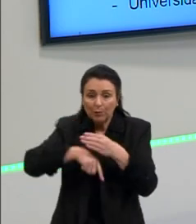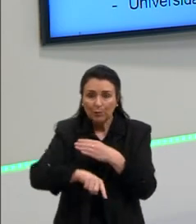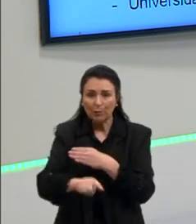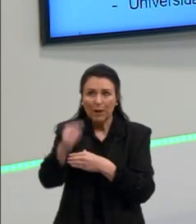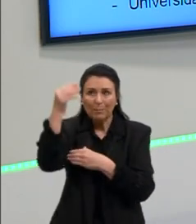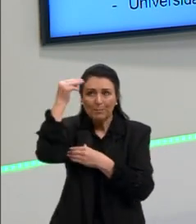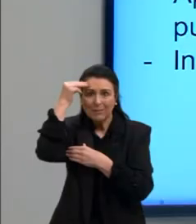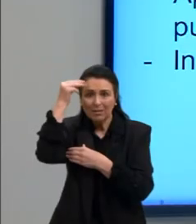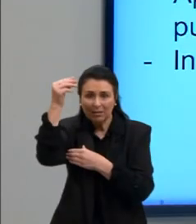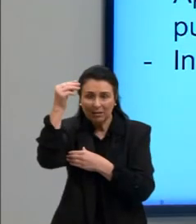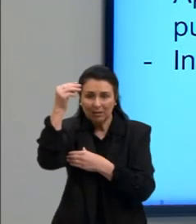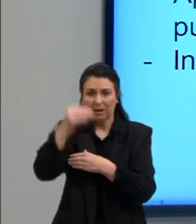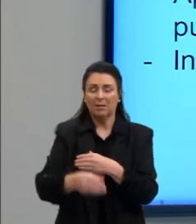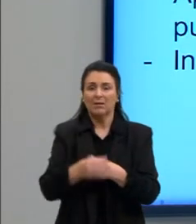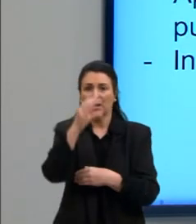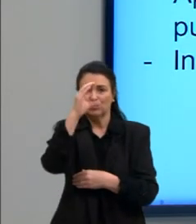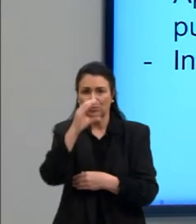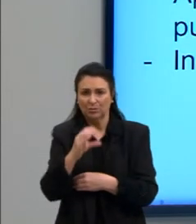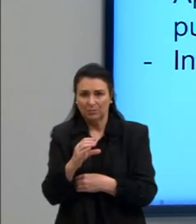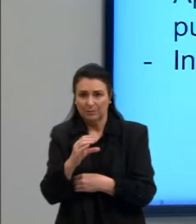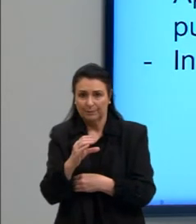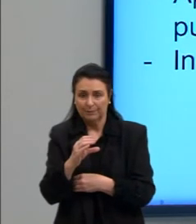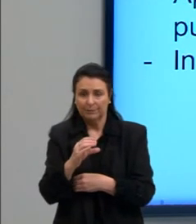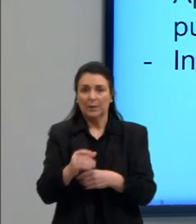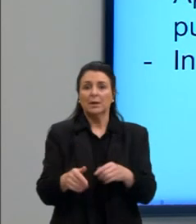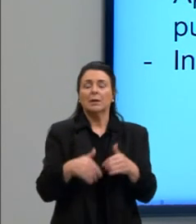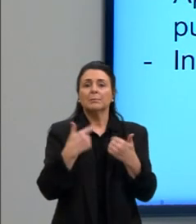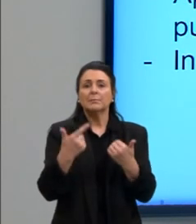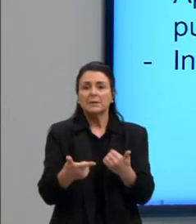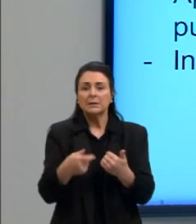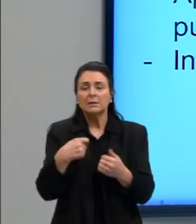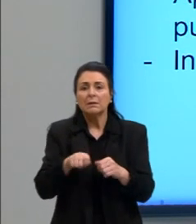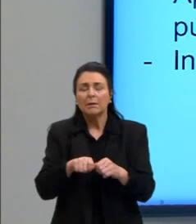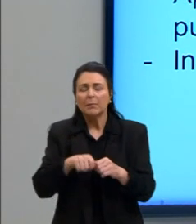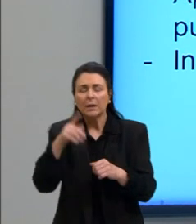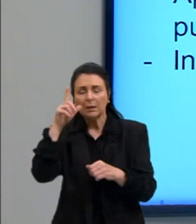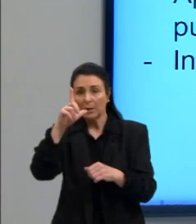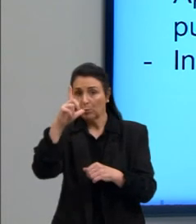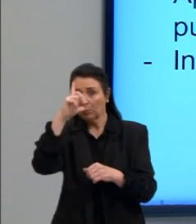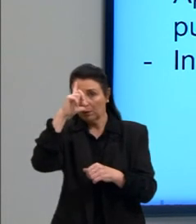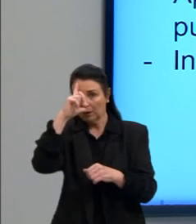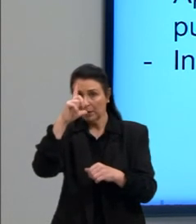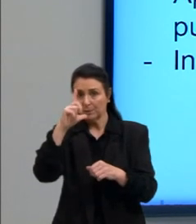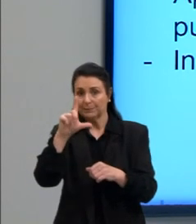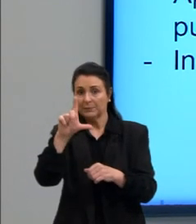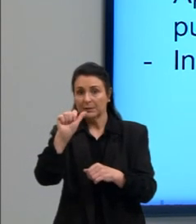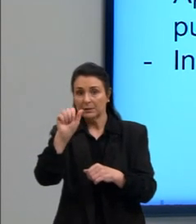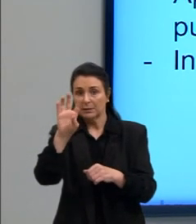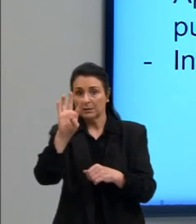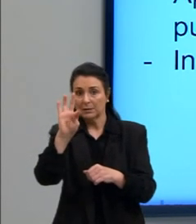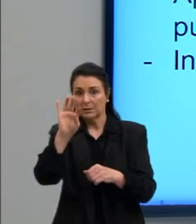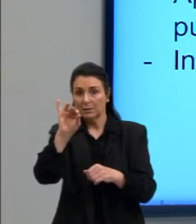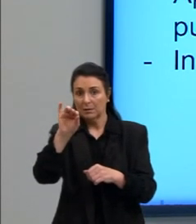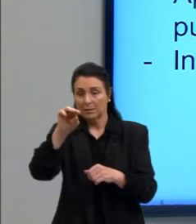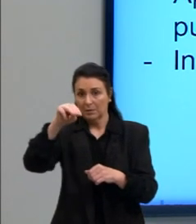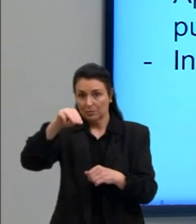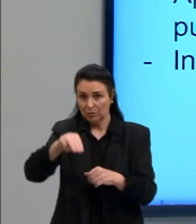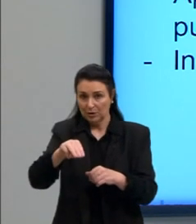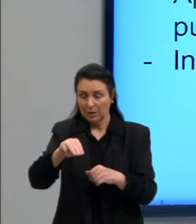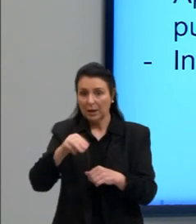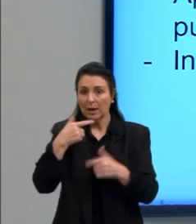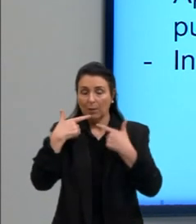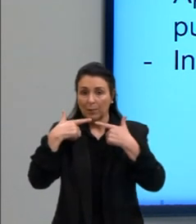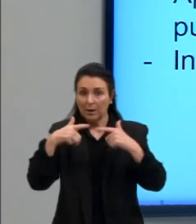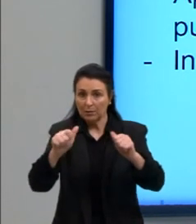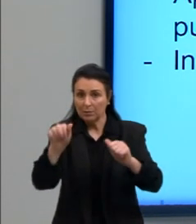Além disso, a gente precisa falar da importância do latim, o latim que era a língua litúrgica, dos rituais,